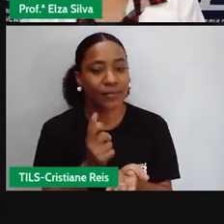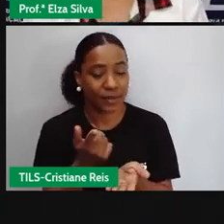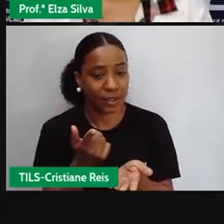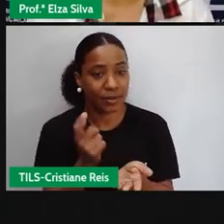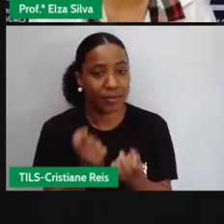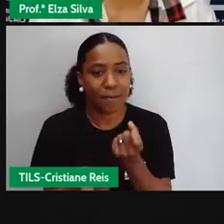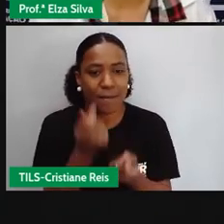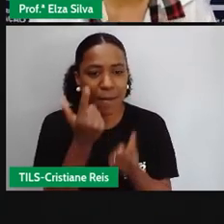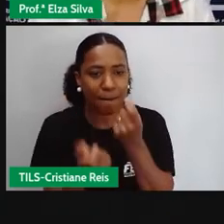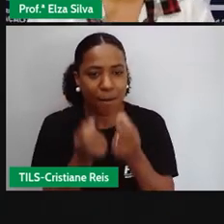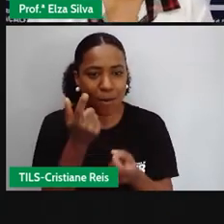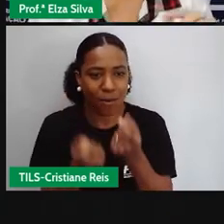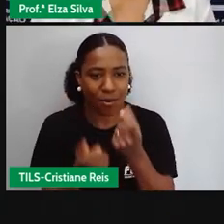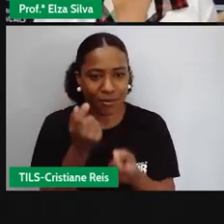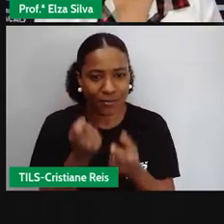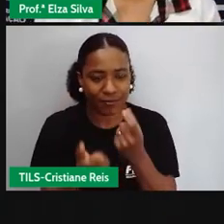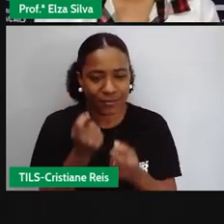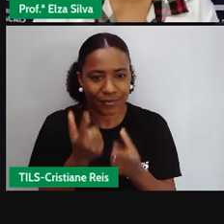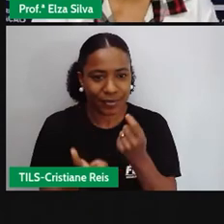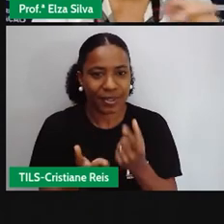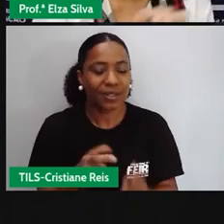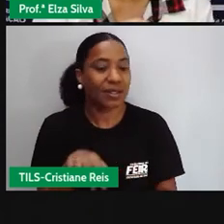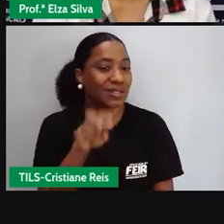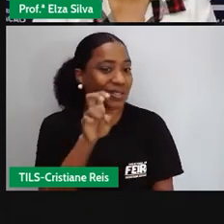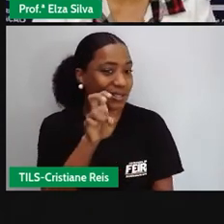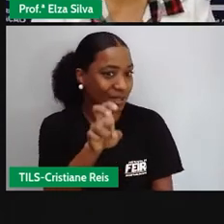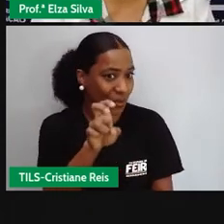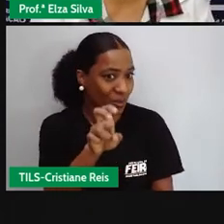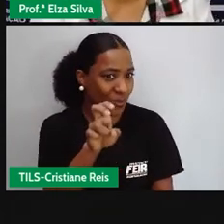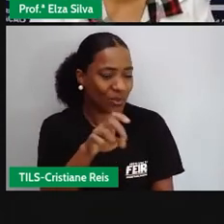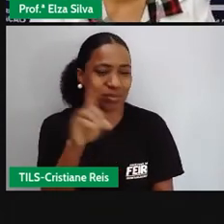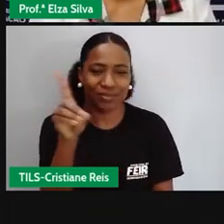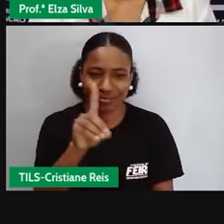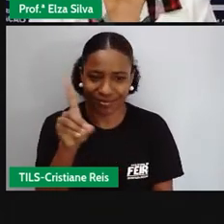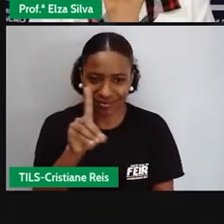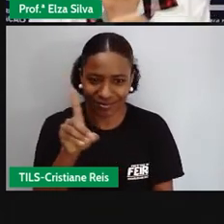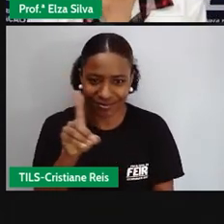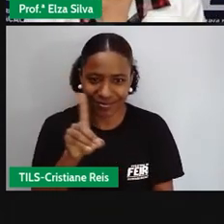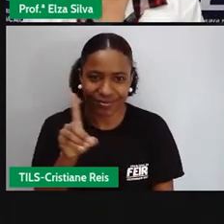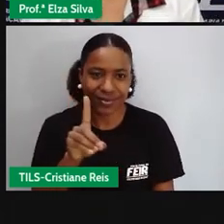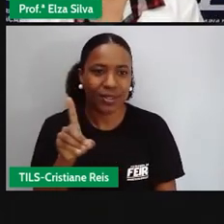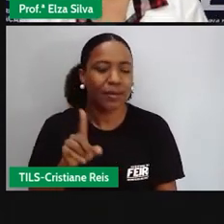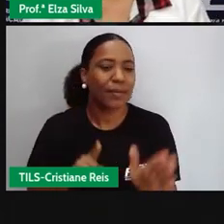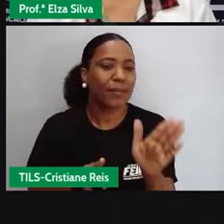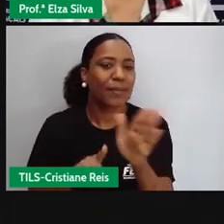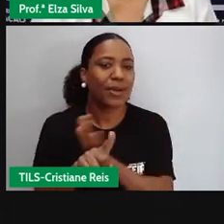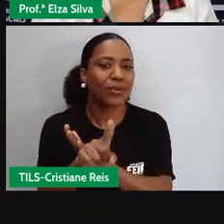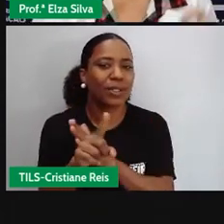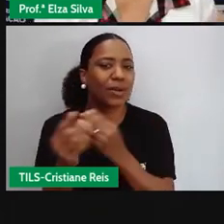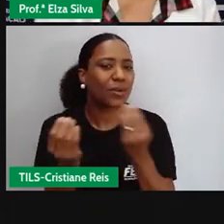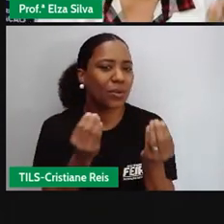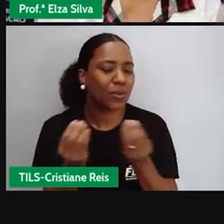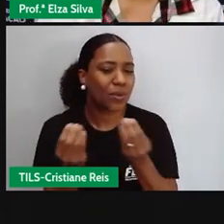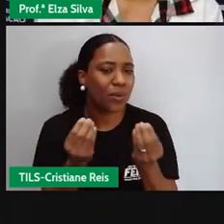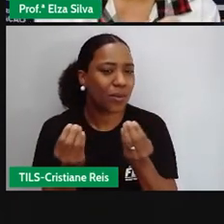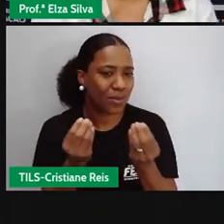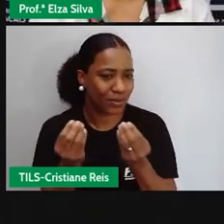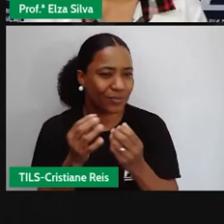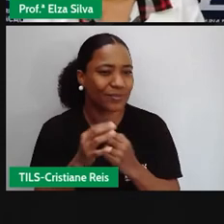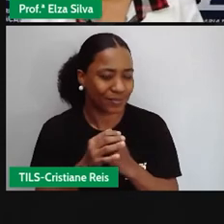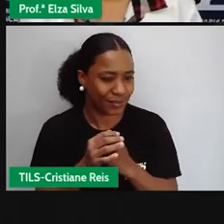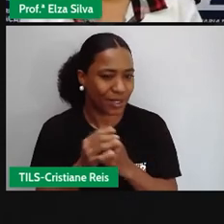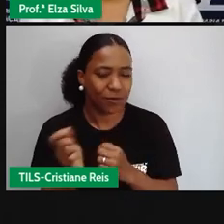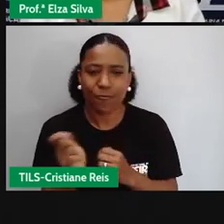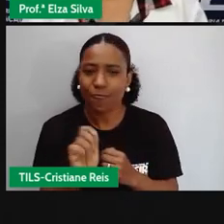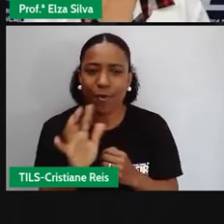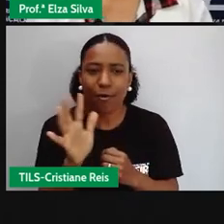do saco de pipoca, que custa 5 dólares, 5 dólares. Como nós vamos, então, perguntar em inglês o preço deste